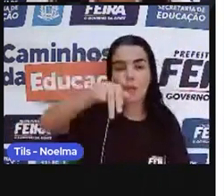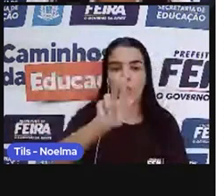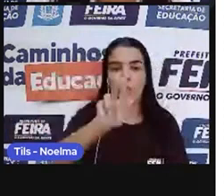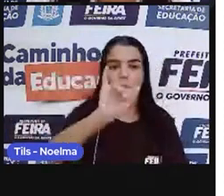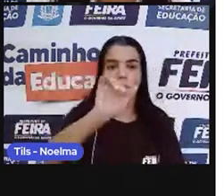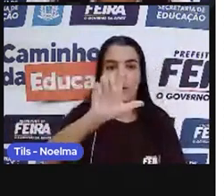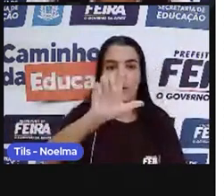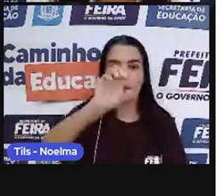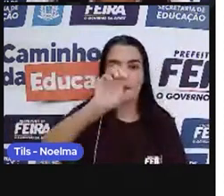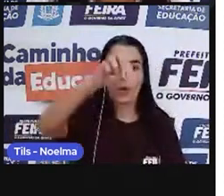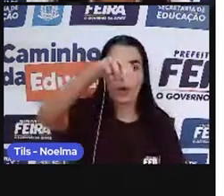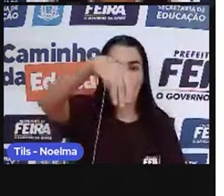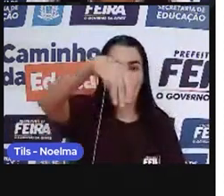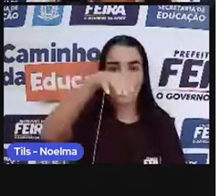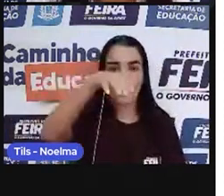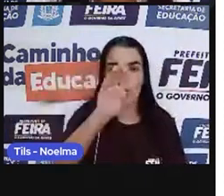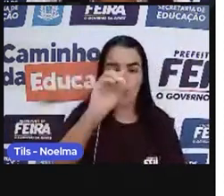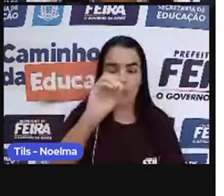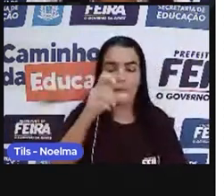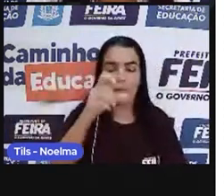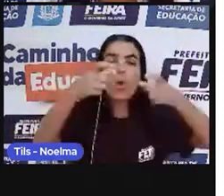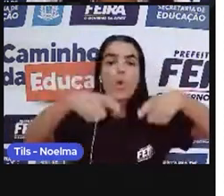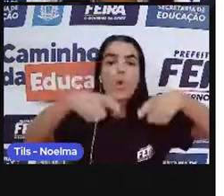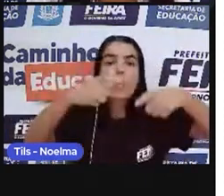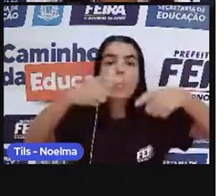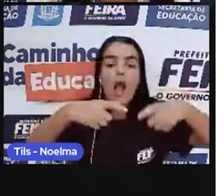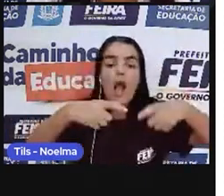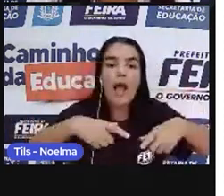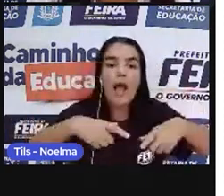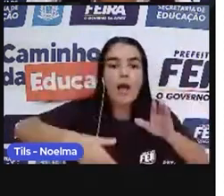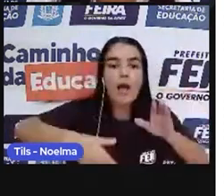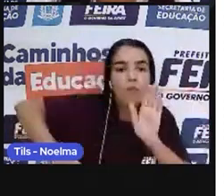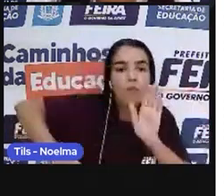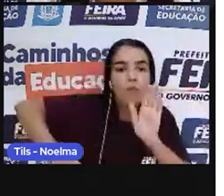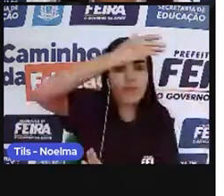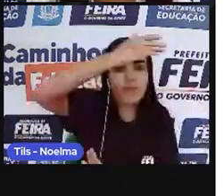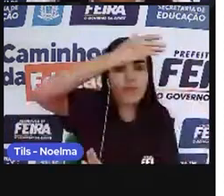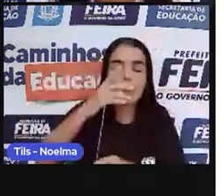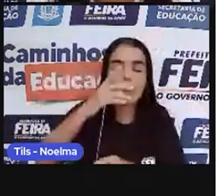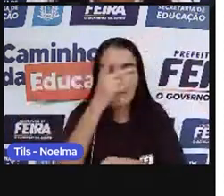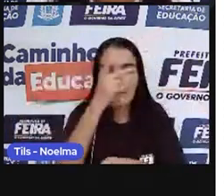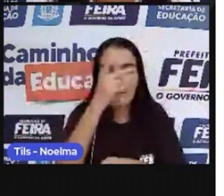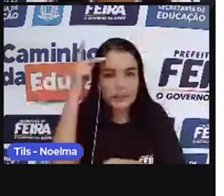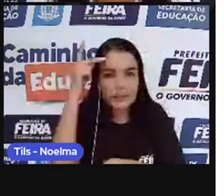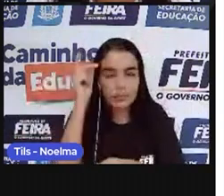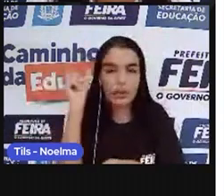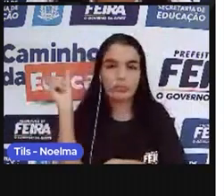os negros fugiam. Então os negros, os escravos, os na época, eles também